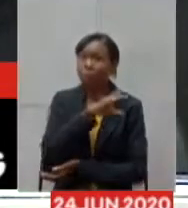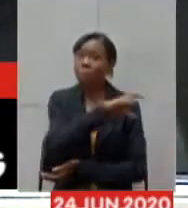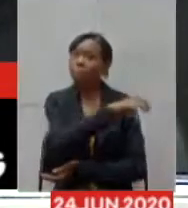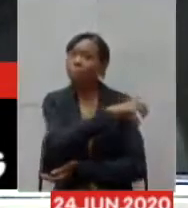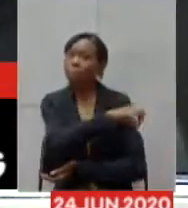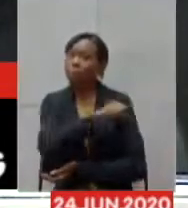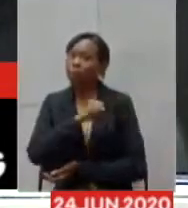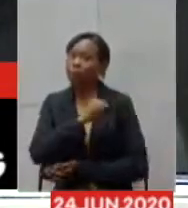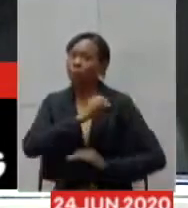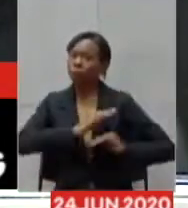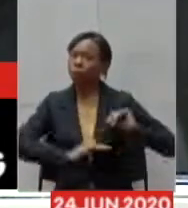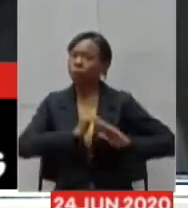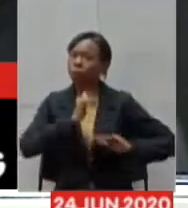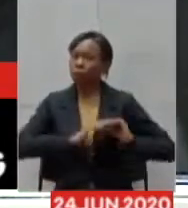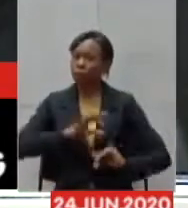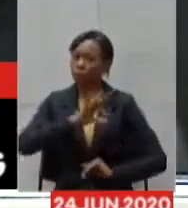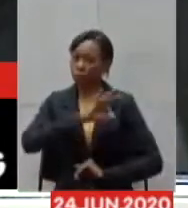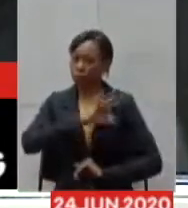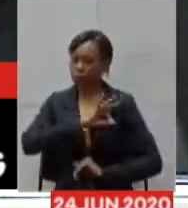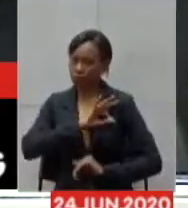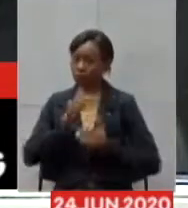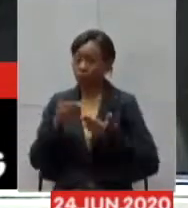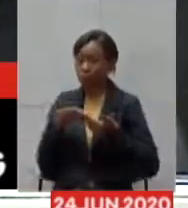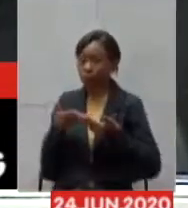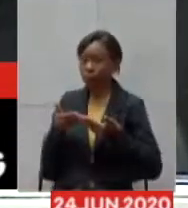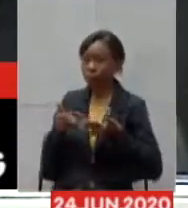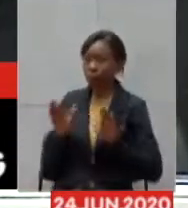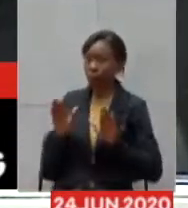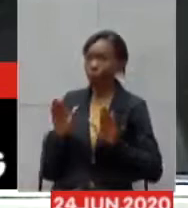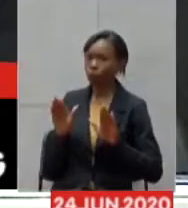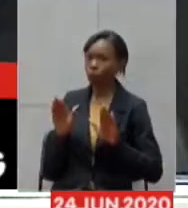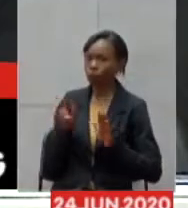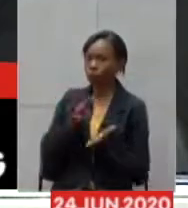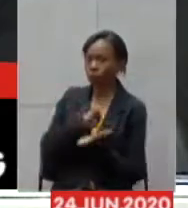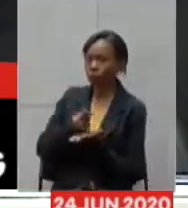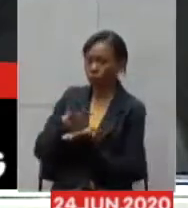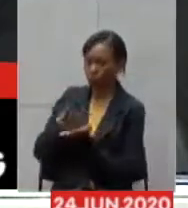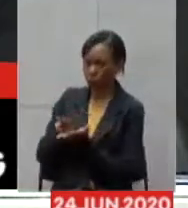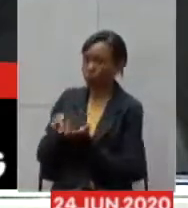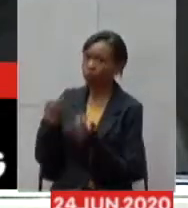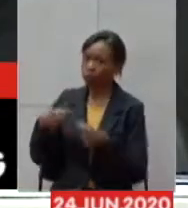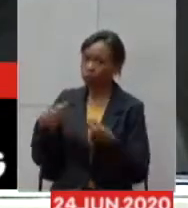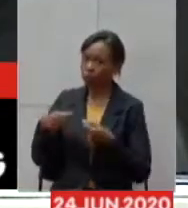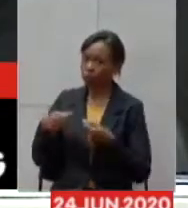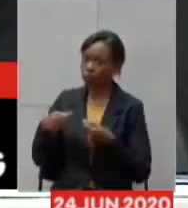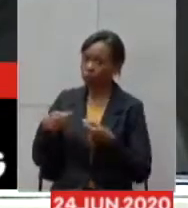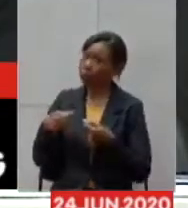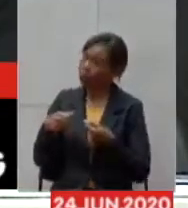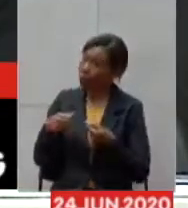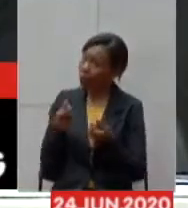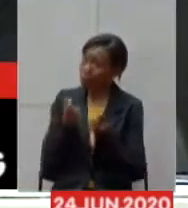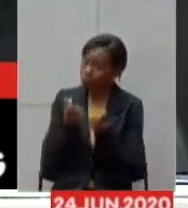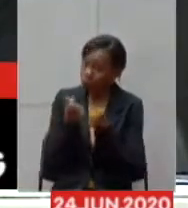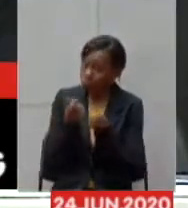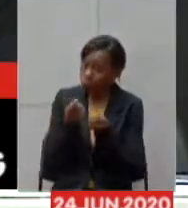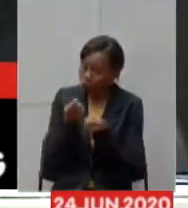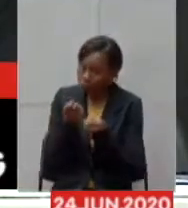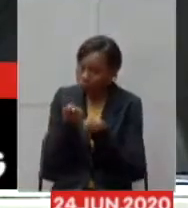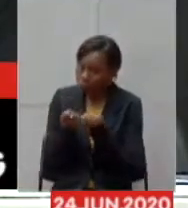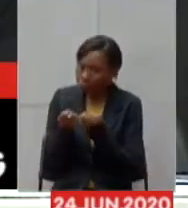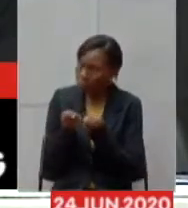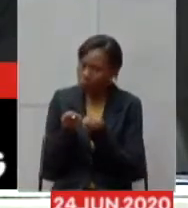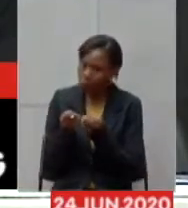e colocando abrindo leitos necessários que não vai ser a maneira mais econômica de colocar o hospital de